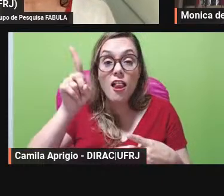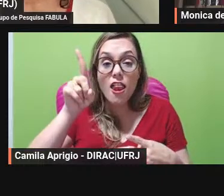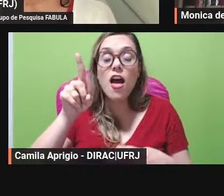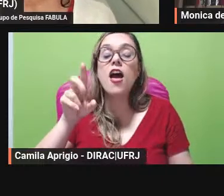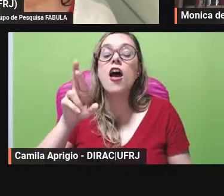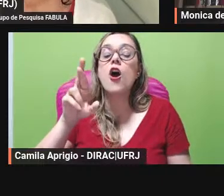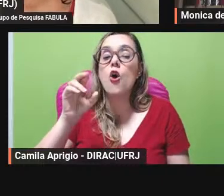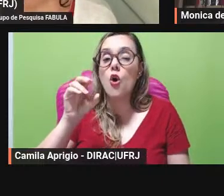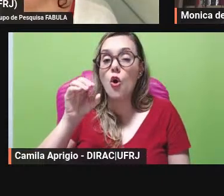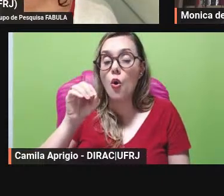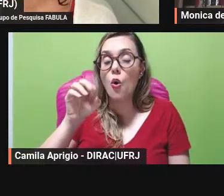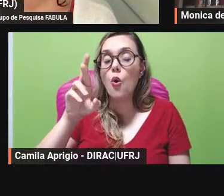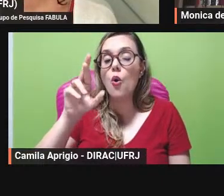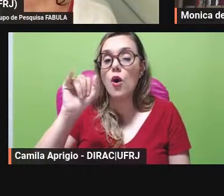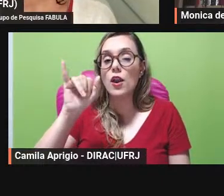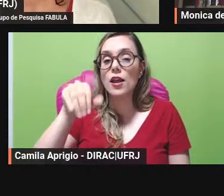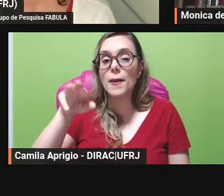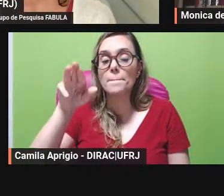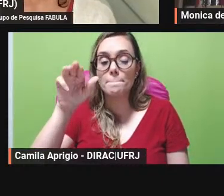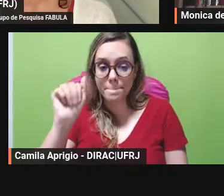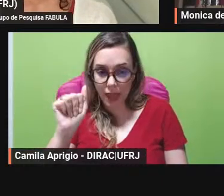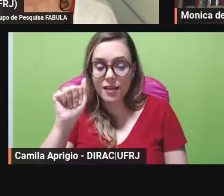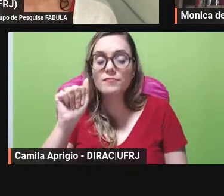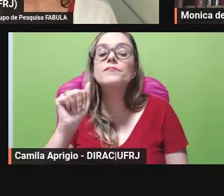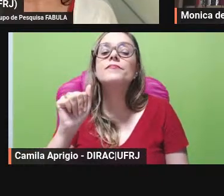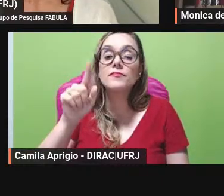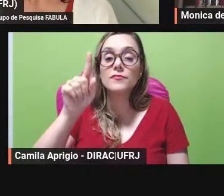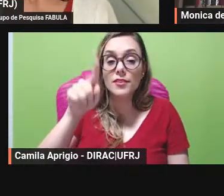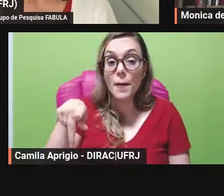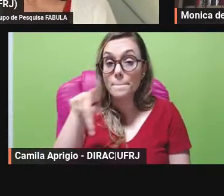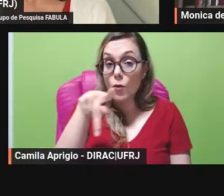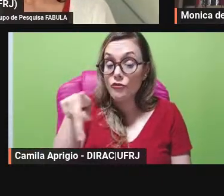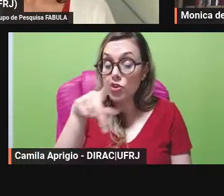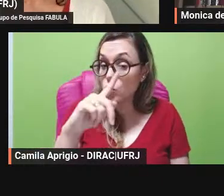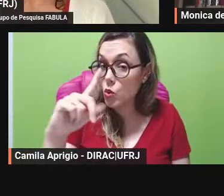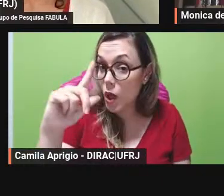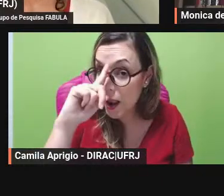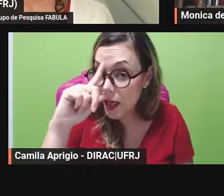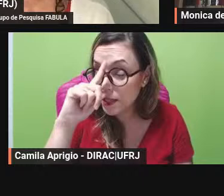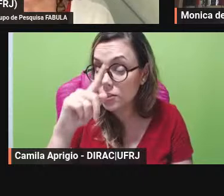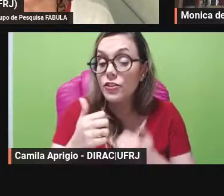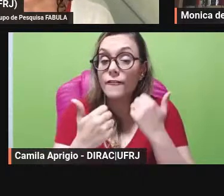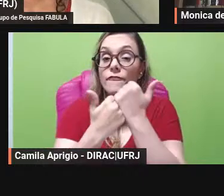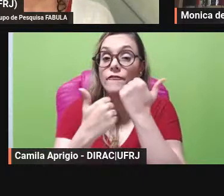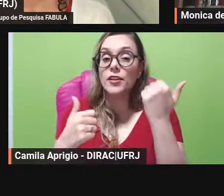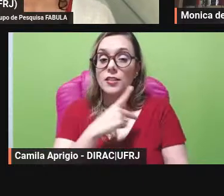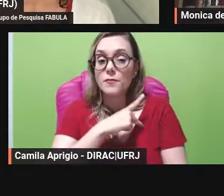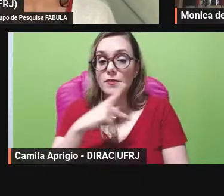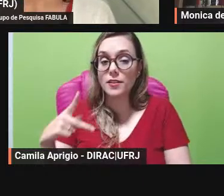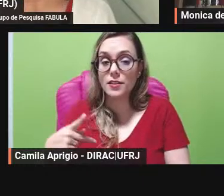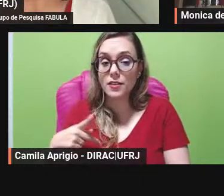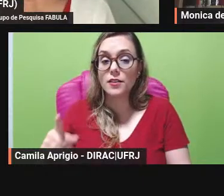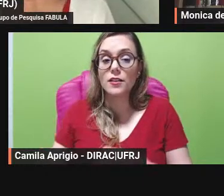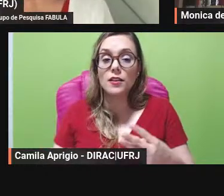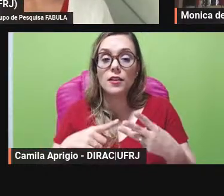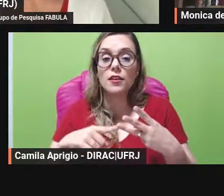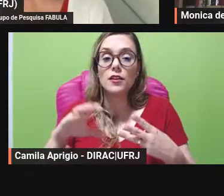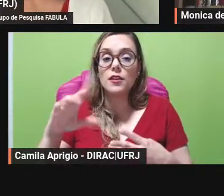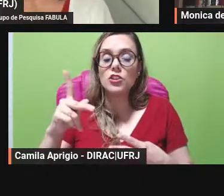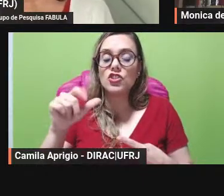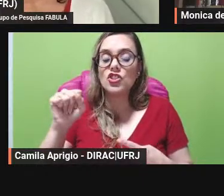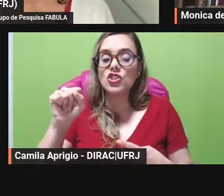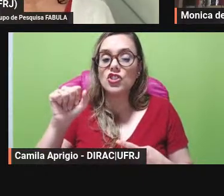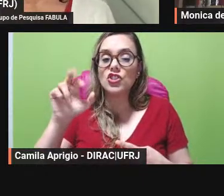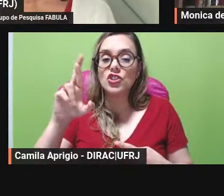-presidenta da Associação Brasileira de Professores de Latim e da professora Charlotte Miotti da Universidade Federal